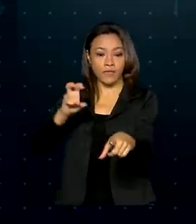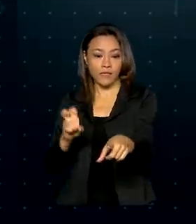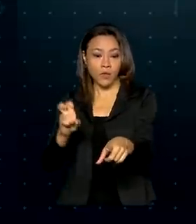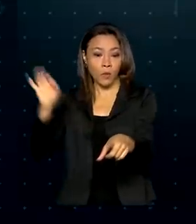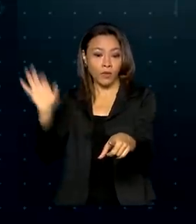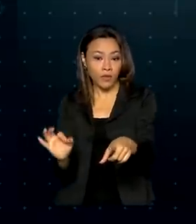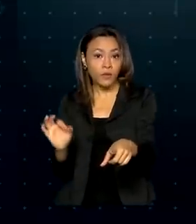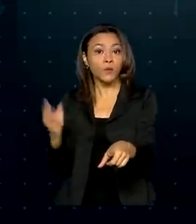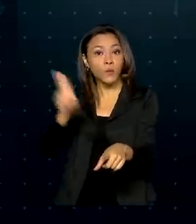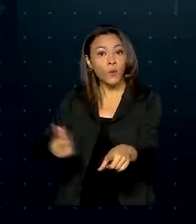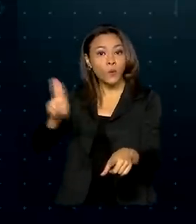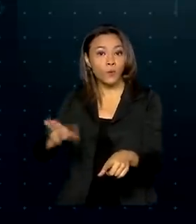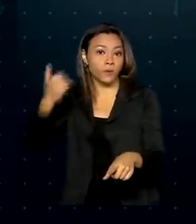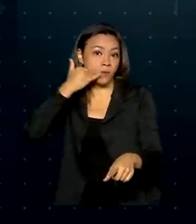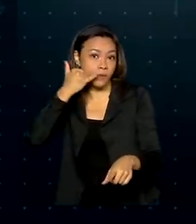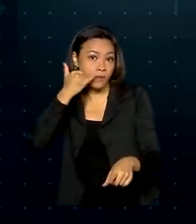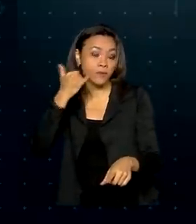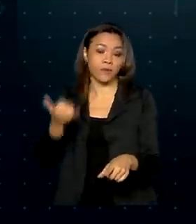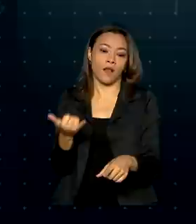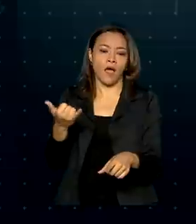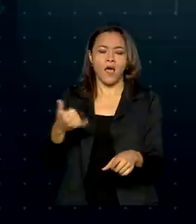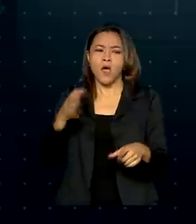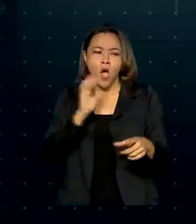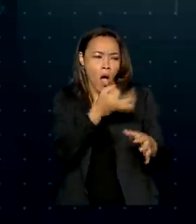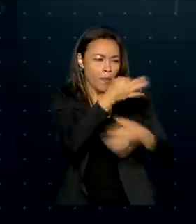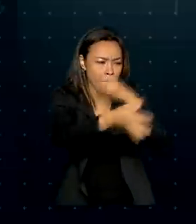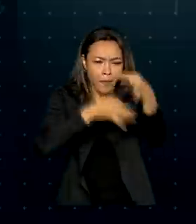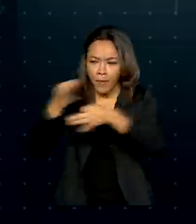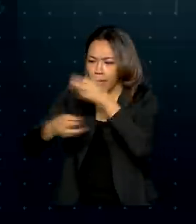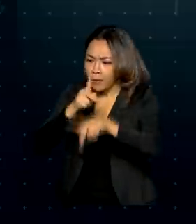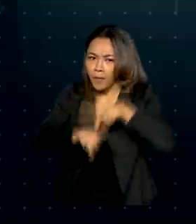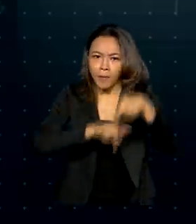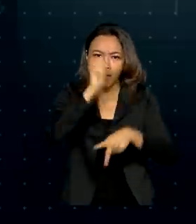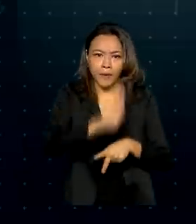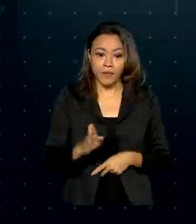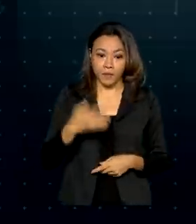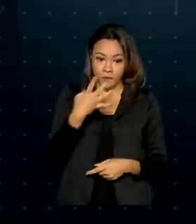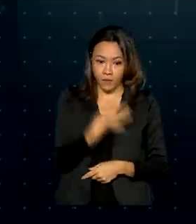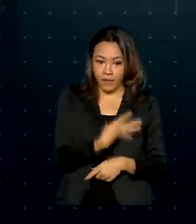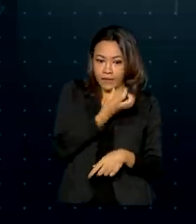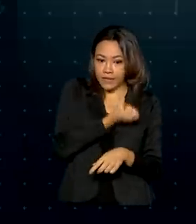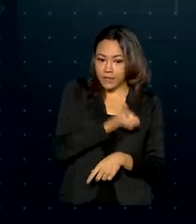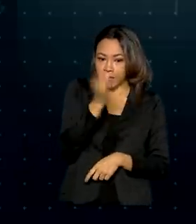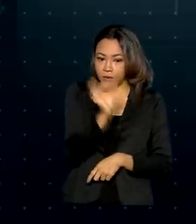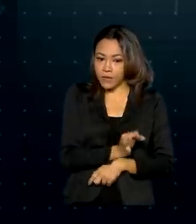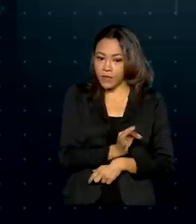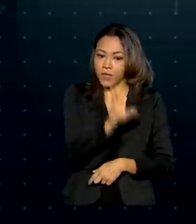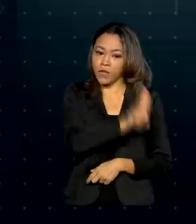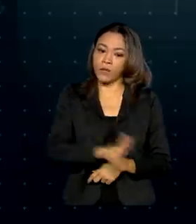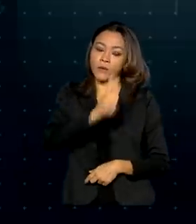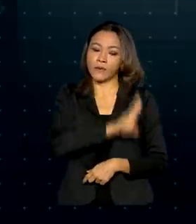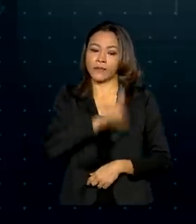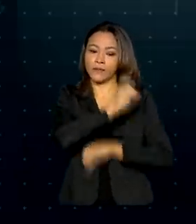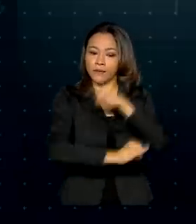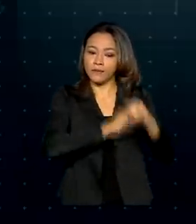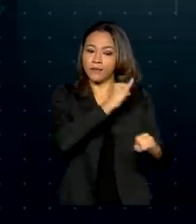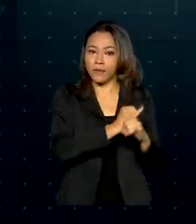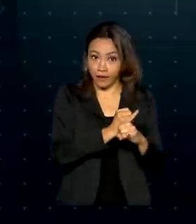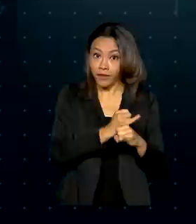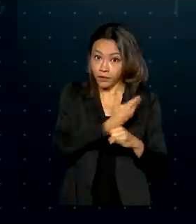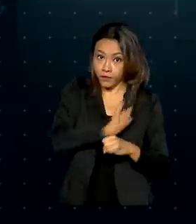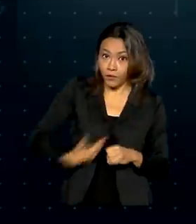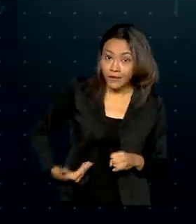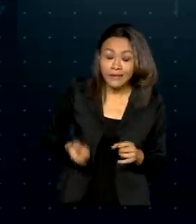celular. Entre os brasileiros ouvidos na pesquisa, 46% destacam que usar a internet para algum serviço público